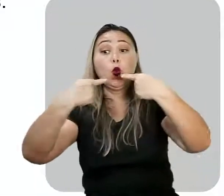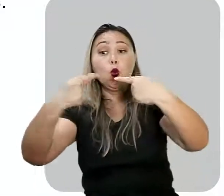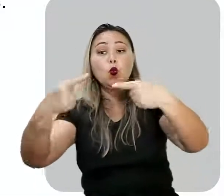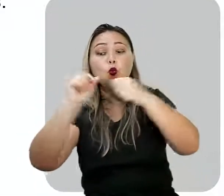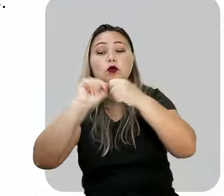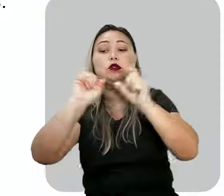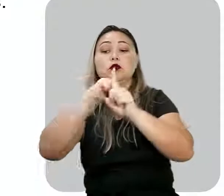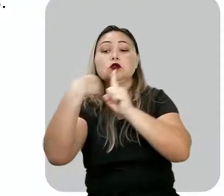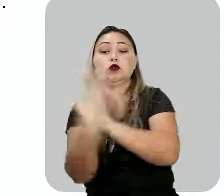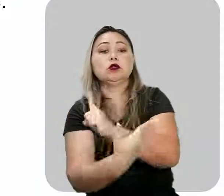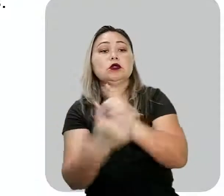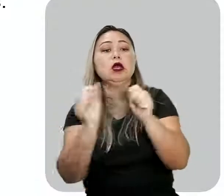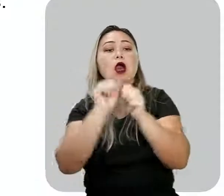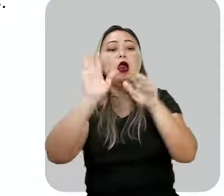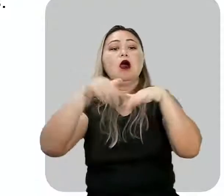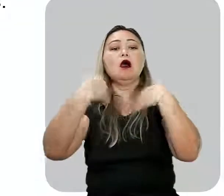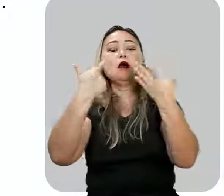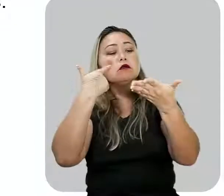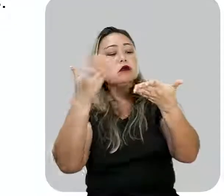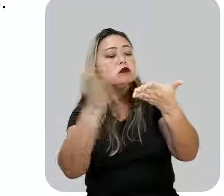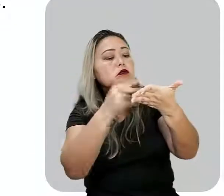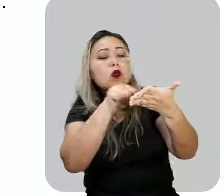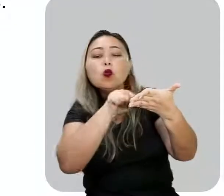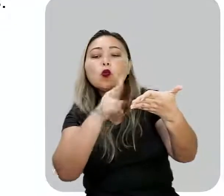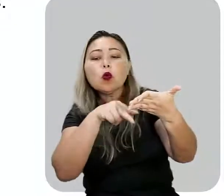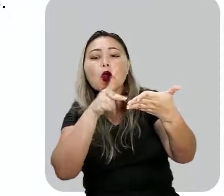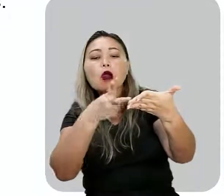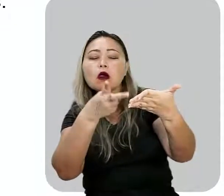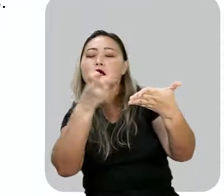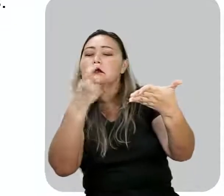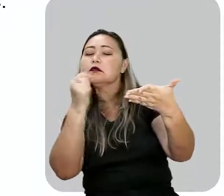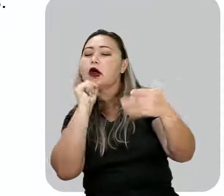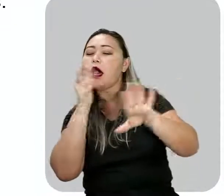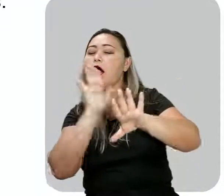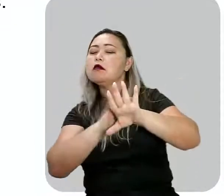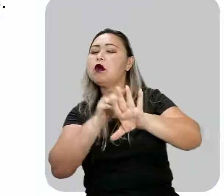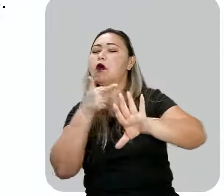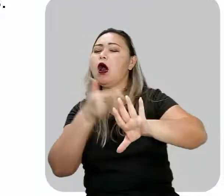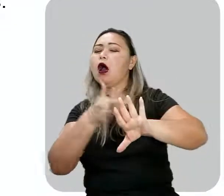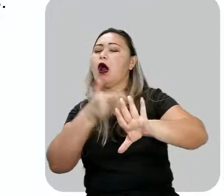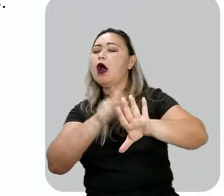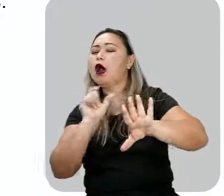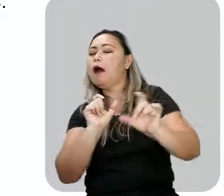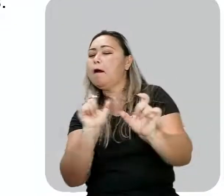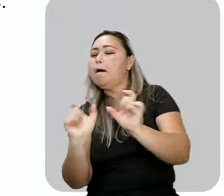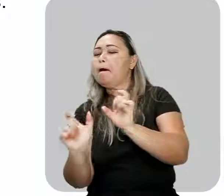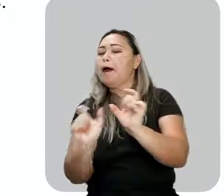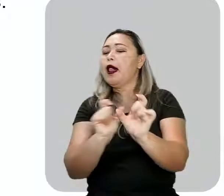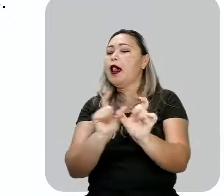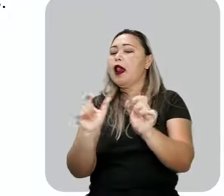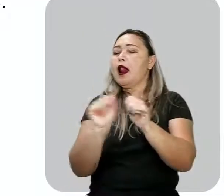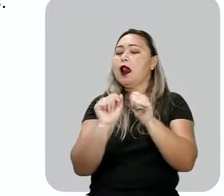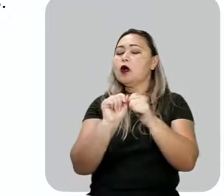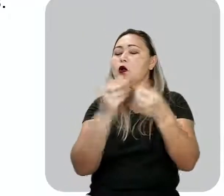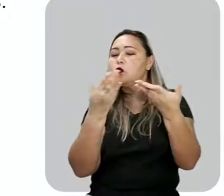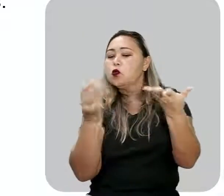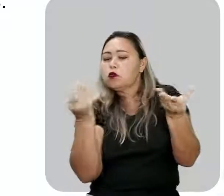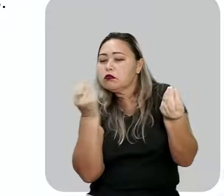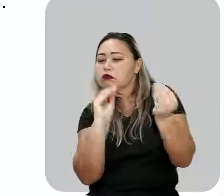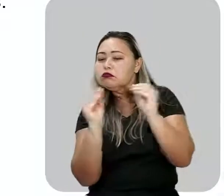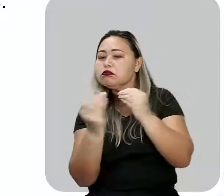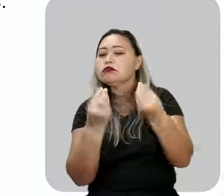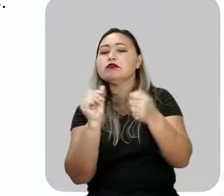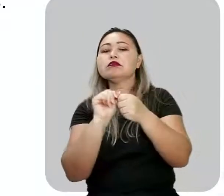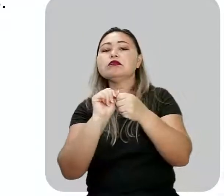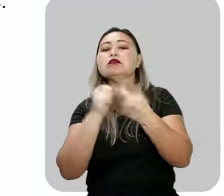Em algumas passagens, é possível identificar o tom irônico e cômico utilizado como recurso estilístico.